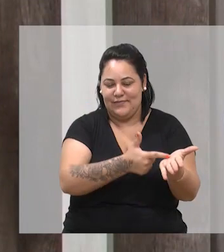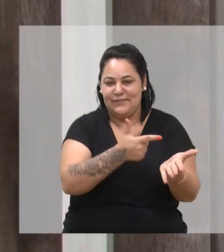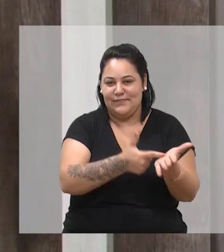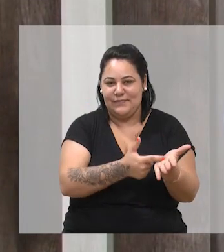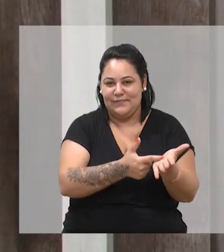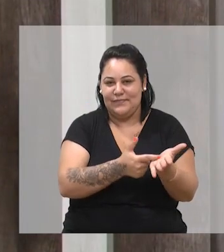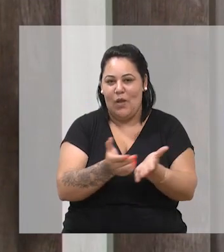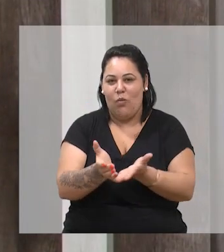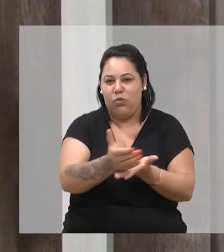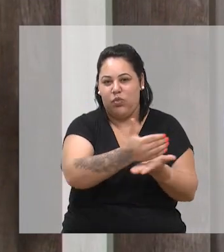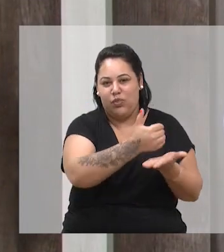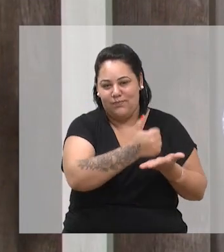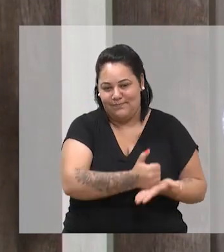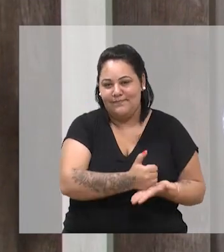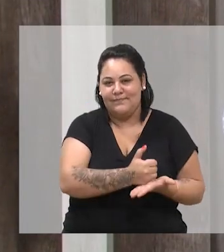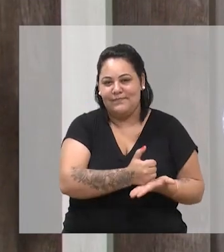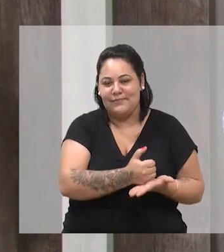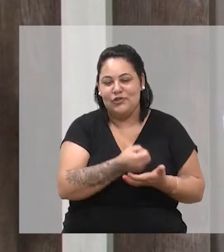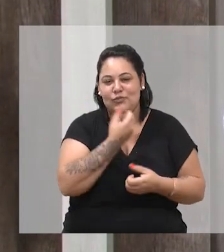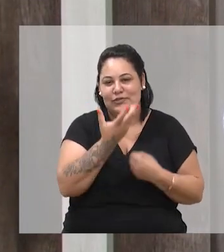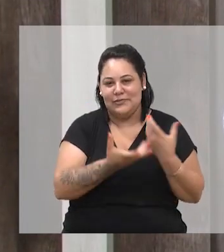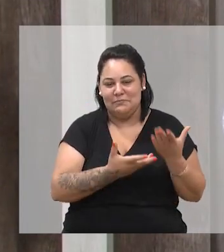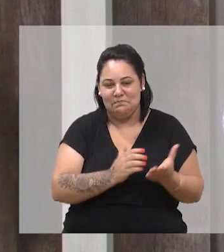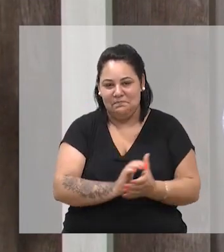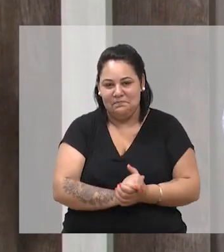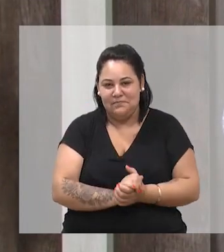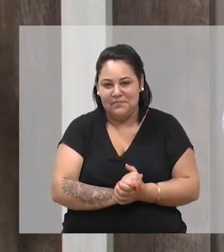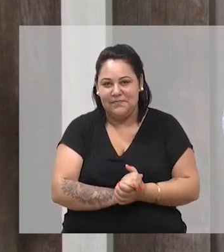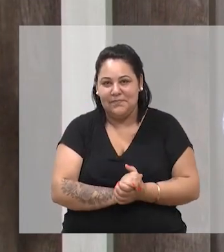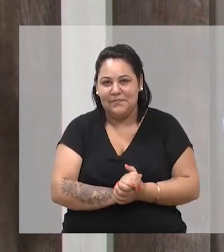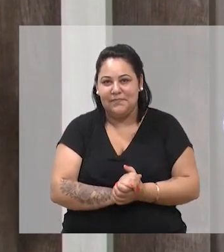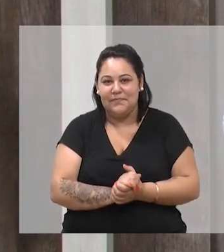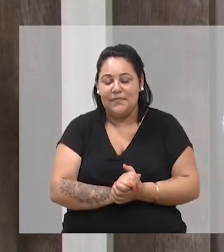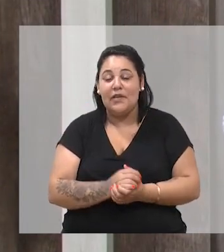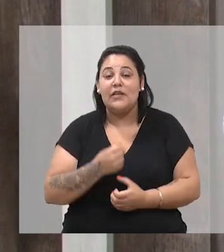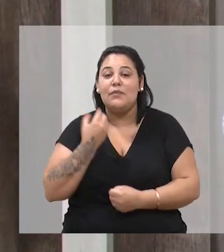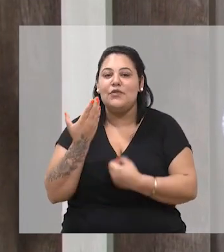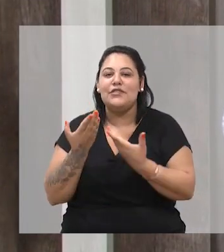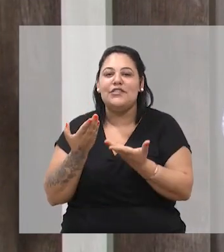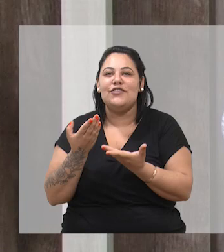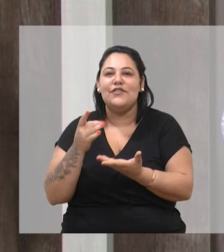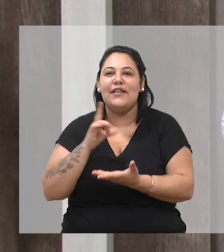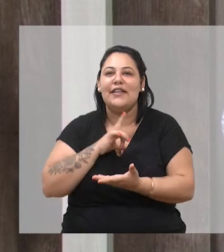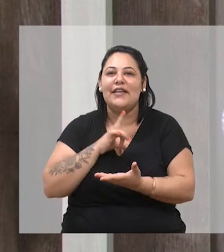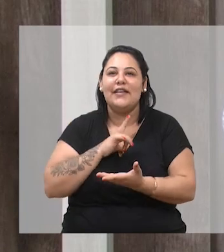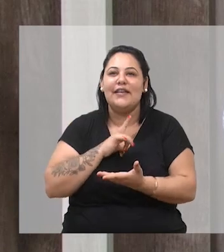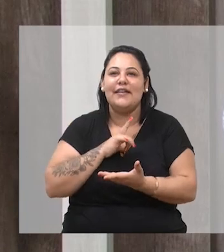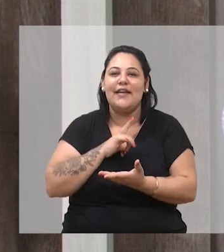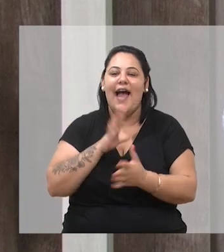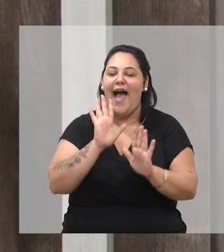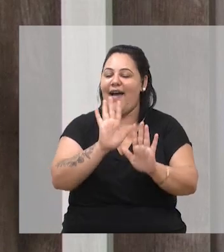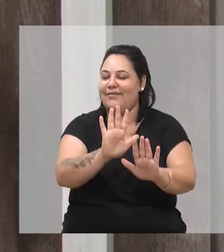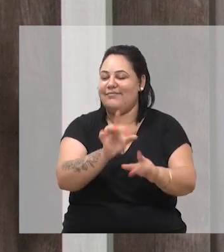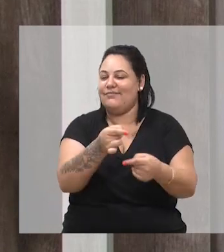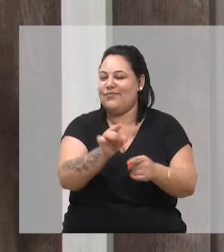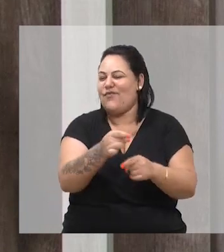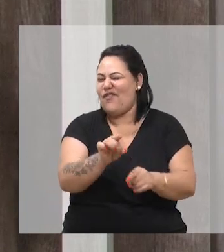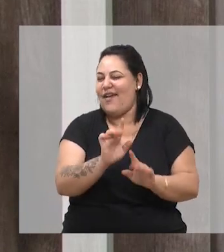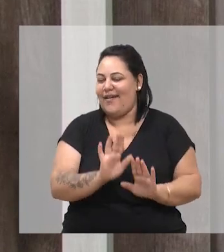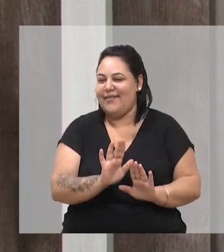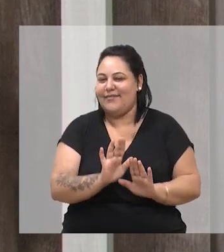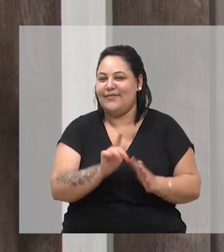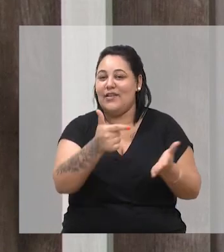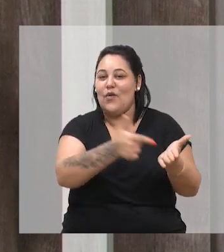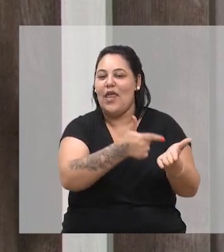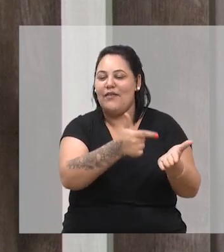Café com Letras, desta semana, livro recém-lançado aqui em Caxias do Sul e na região como um todo. Como sempre, também convidamos